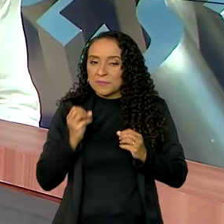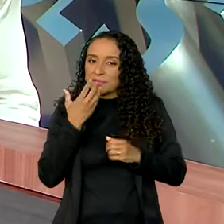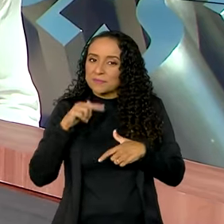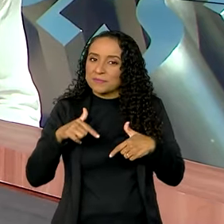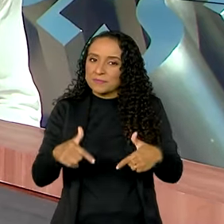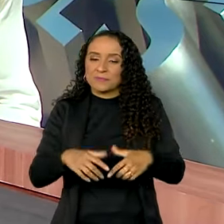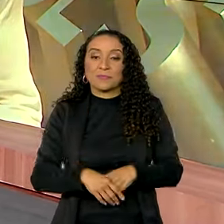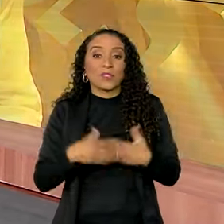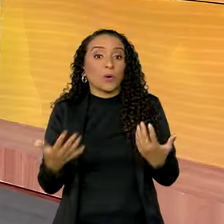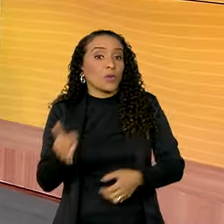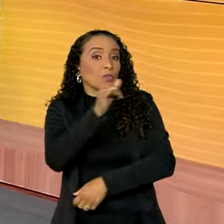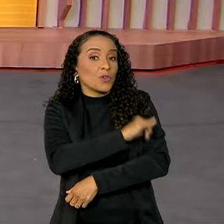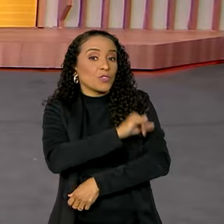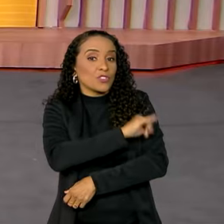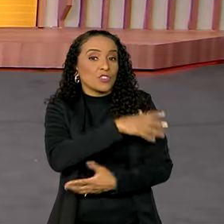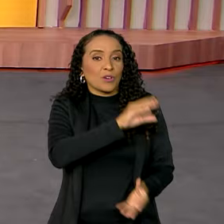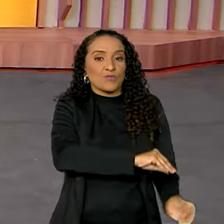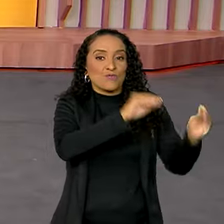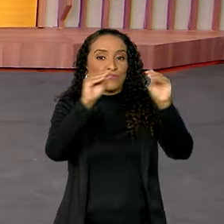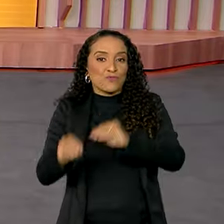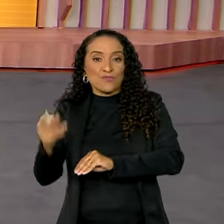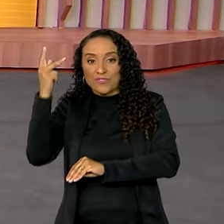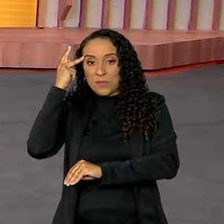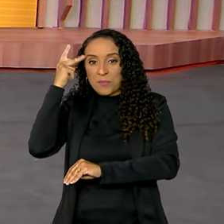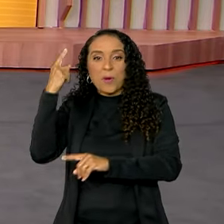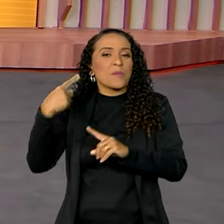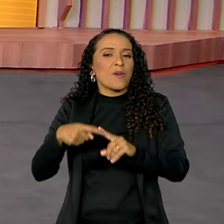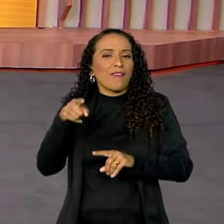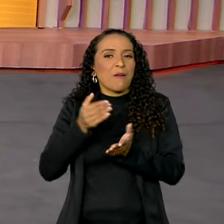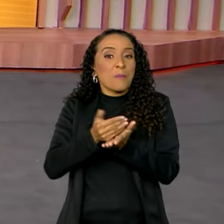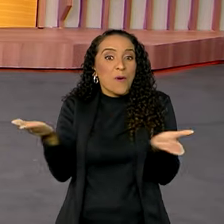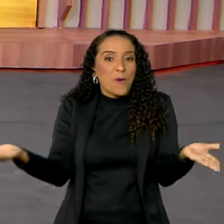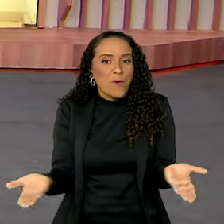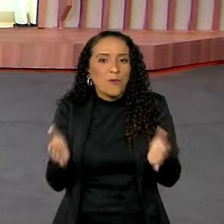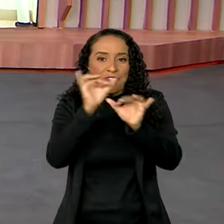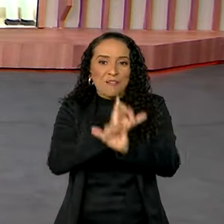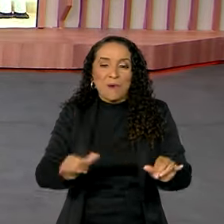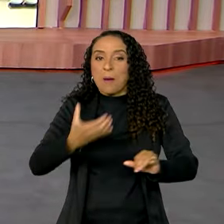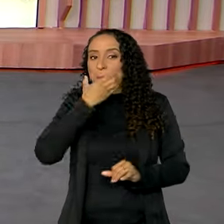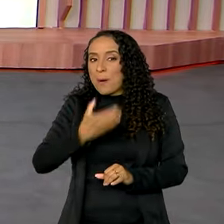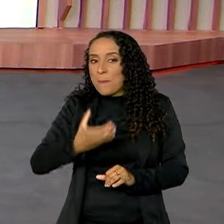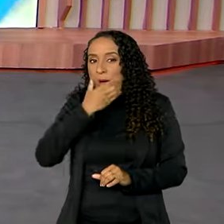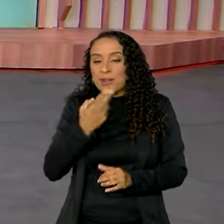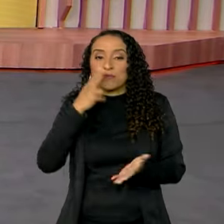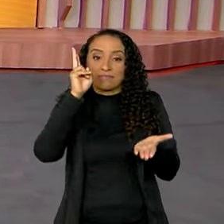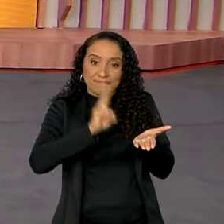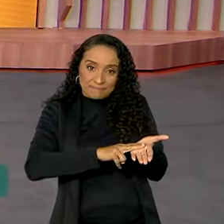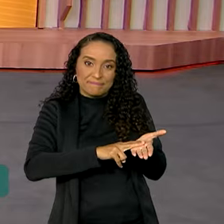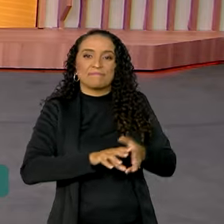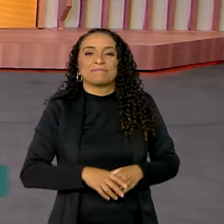para você. E olha, do Rio de Janeiro a gente vai então a São Paulo, porque começa hoje a campanha Papai Noel dos